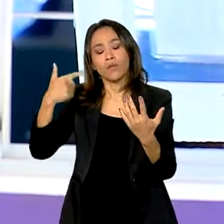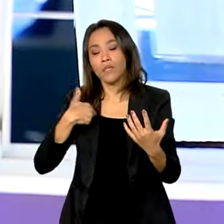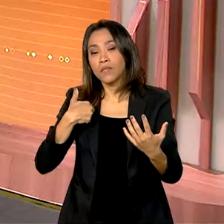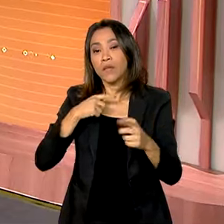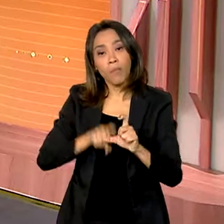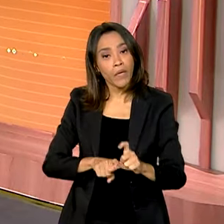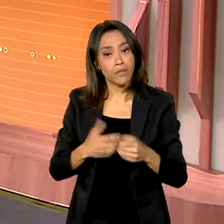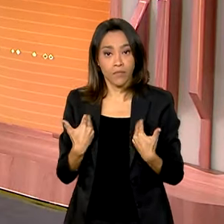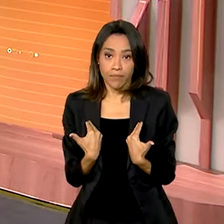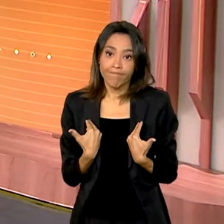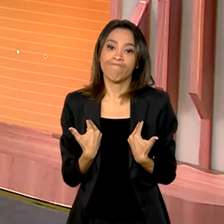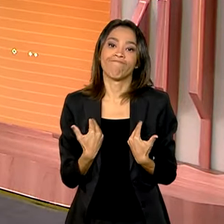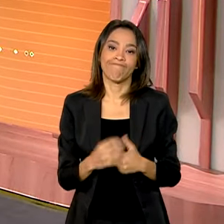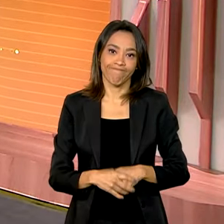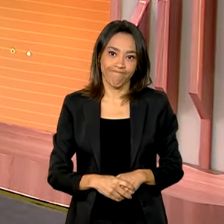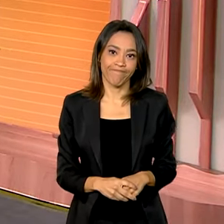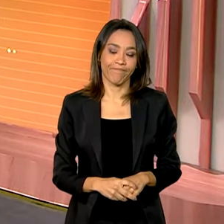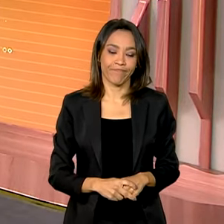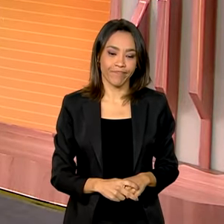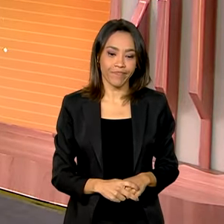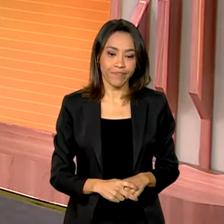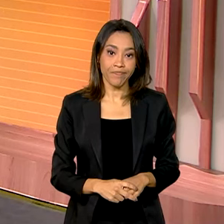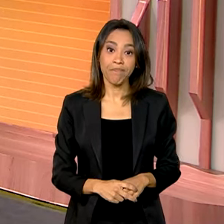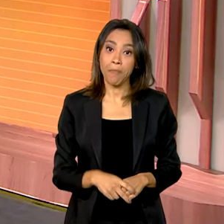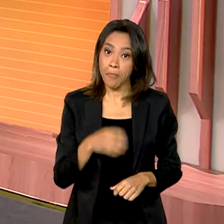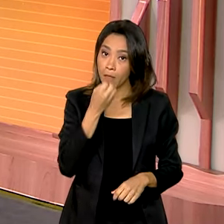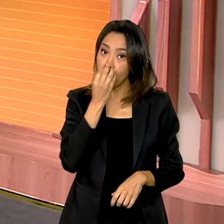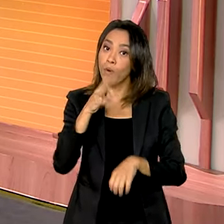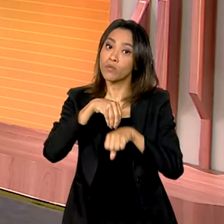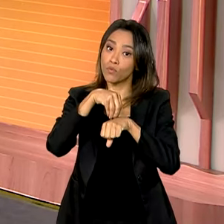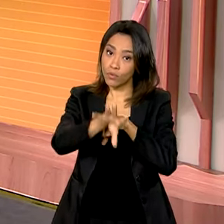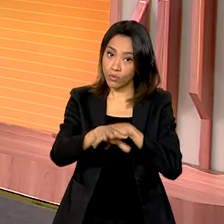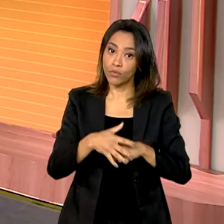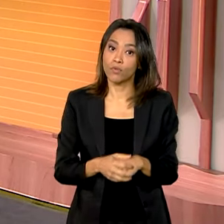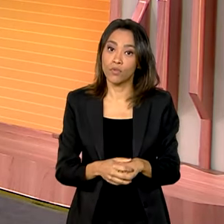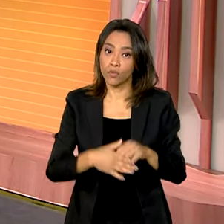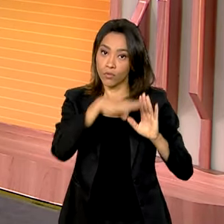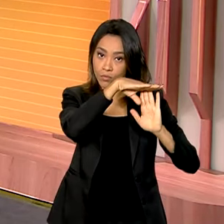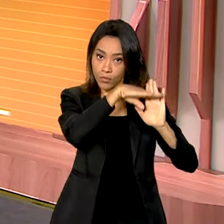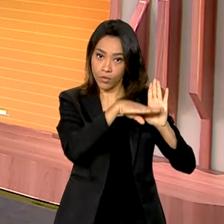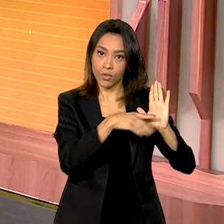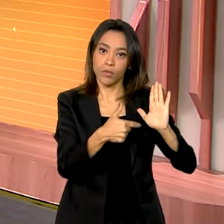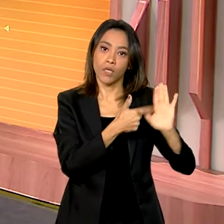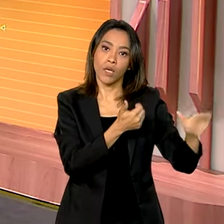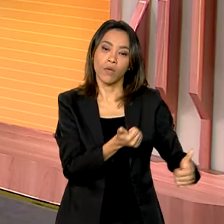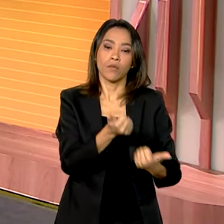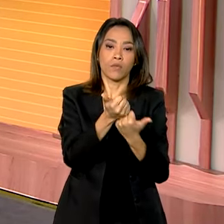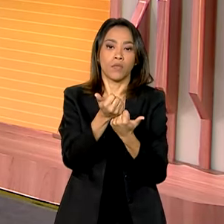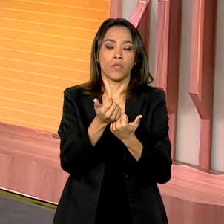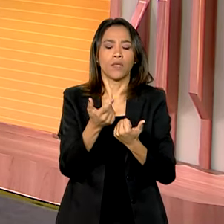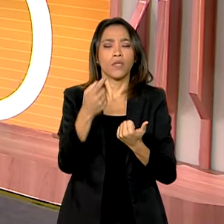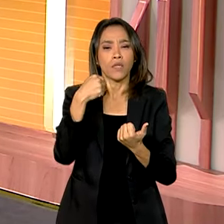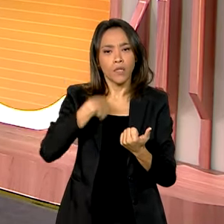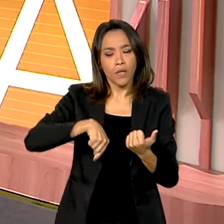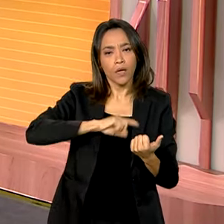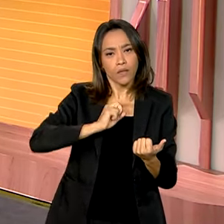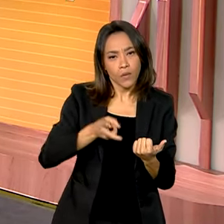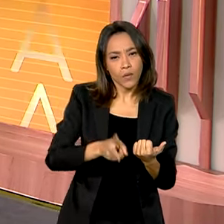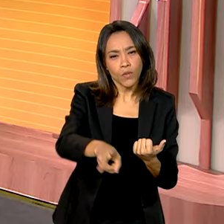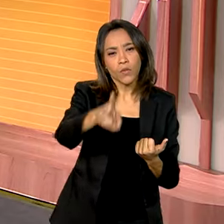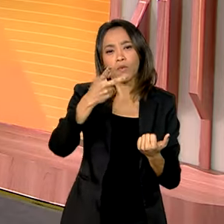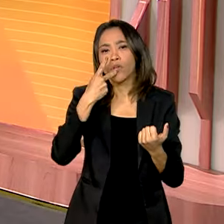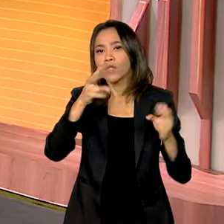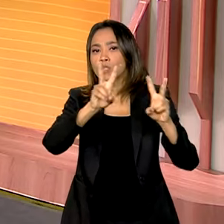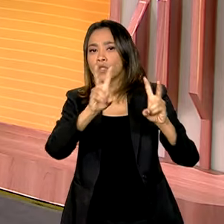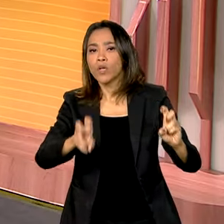de mim. Olha aí, são boas notícias, então, que o programa traz para a gente. E a gente continua falando de programas